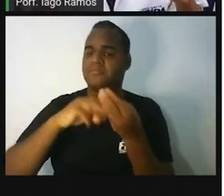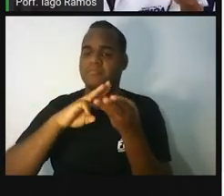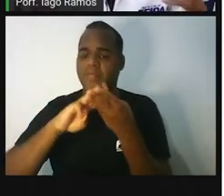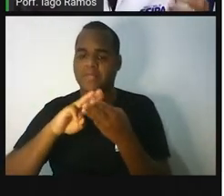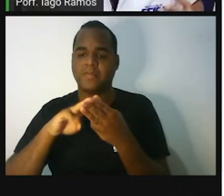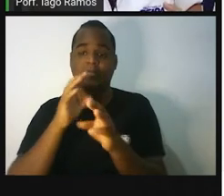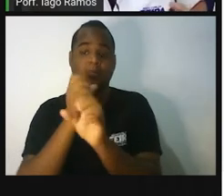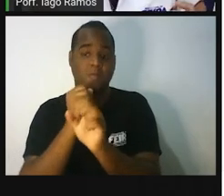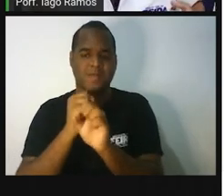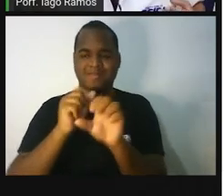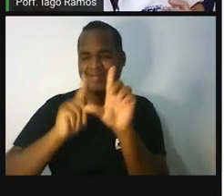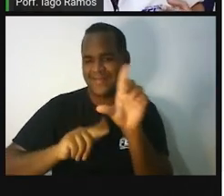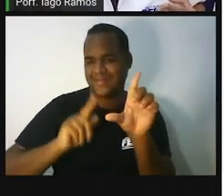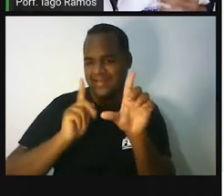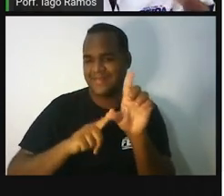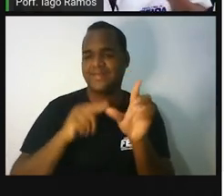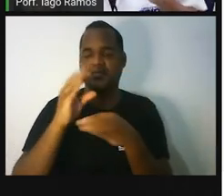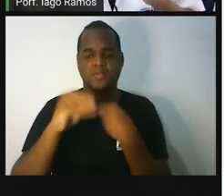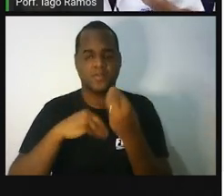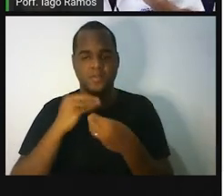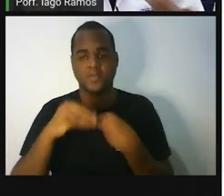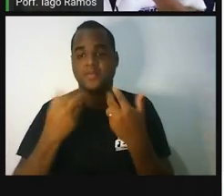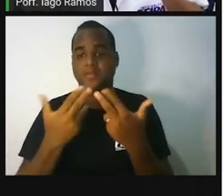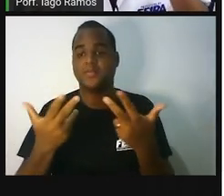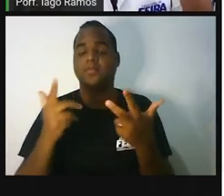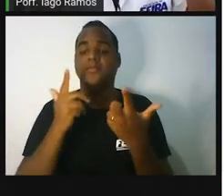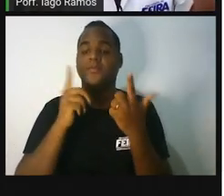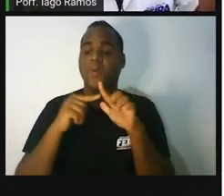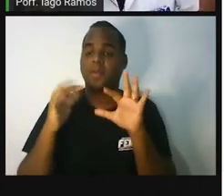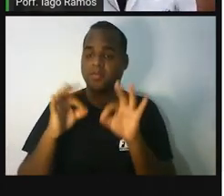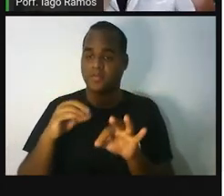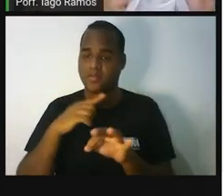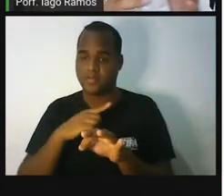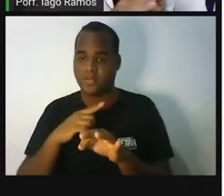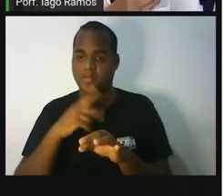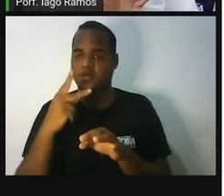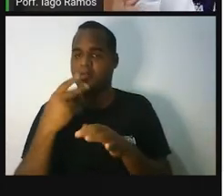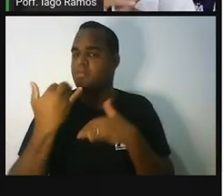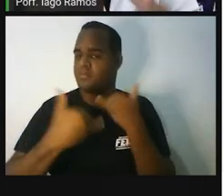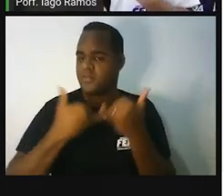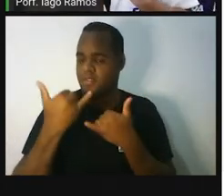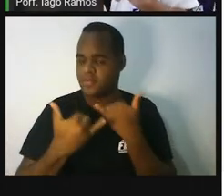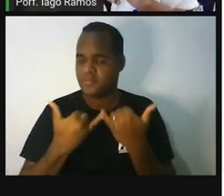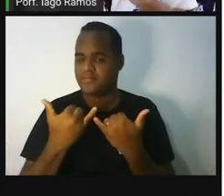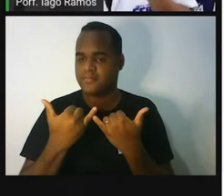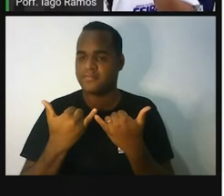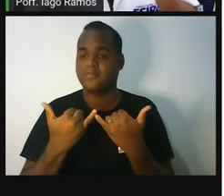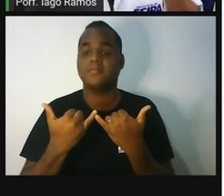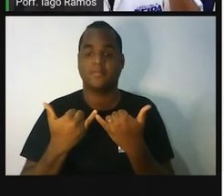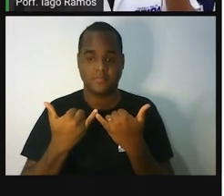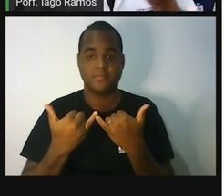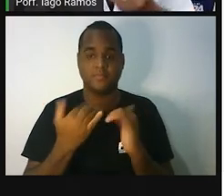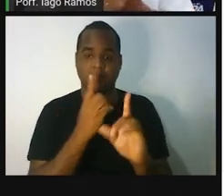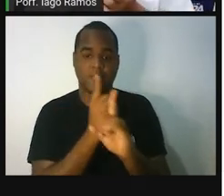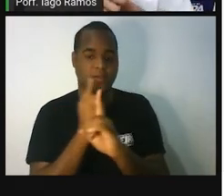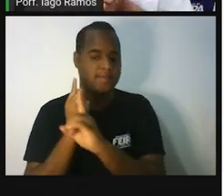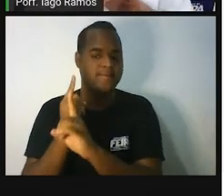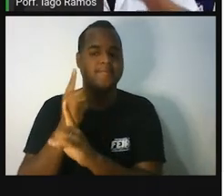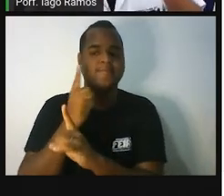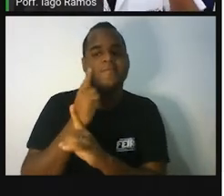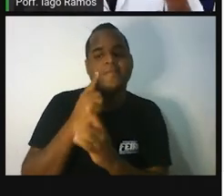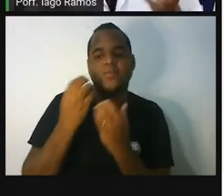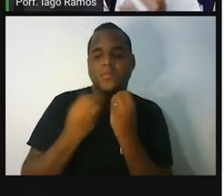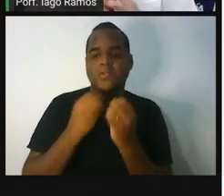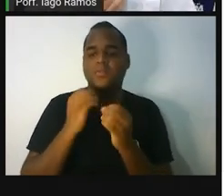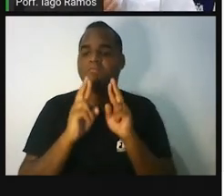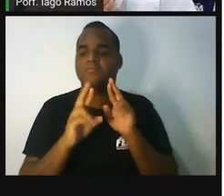letra. Tá? Então, a gente consegue, com essa brincadeira, encontrar uma fórmula.